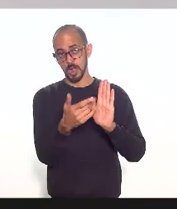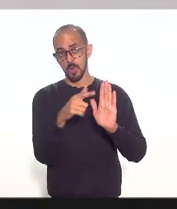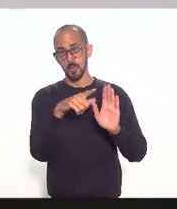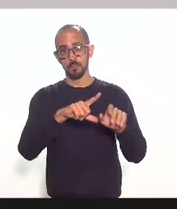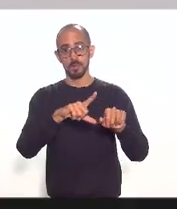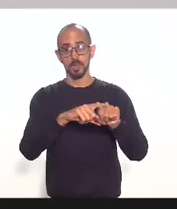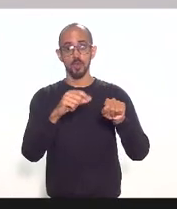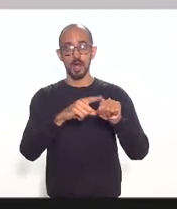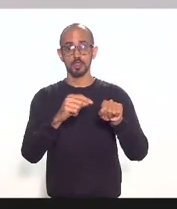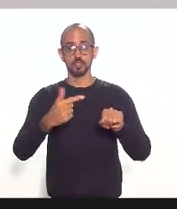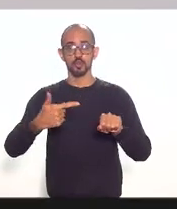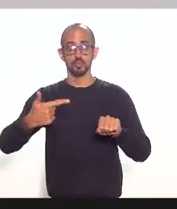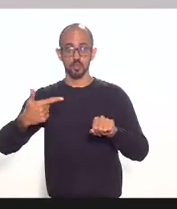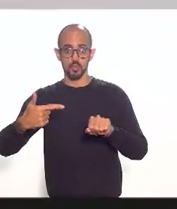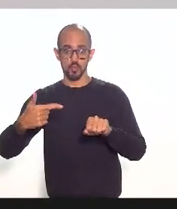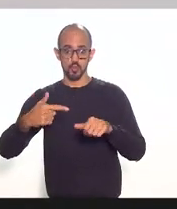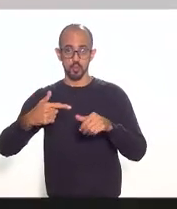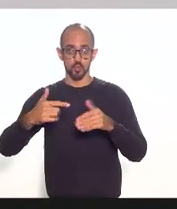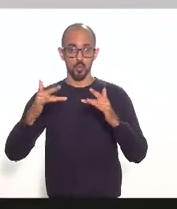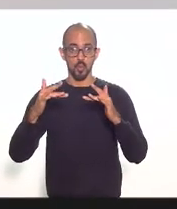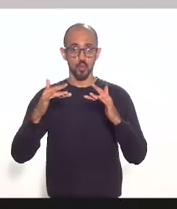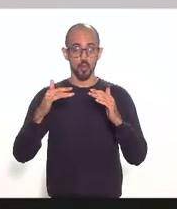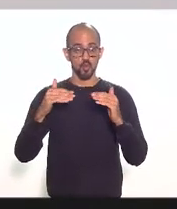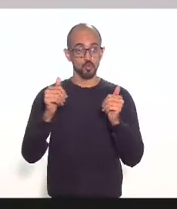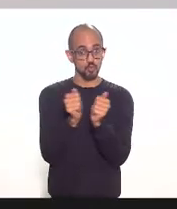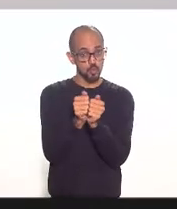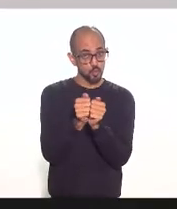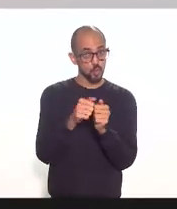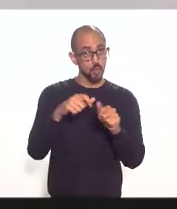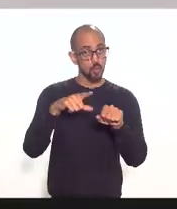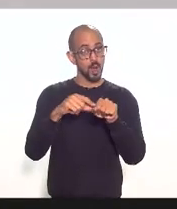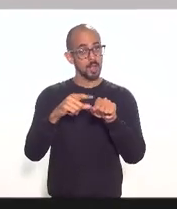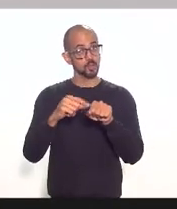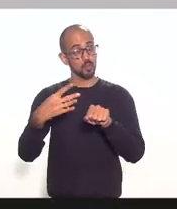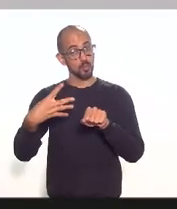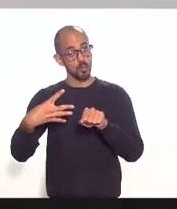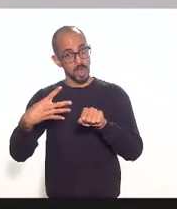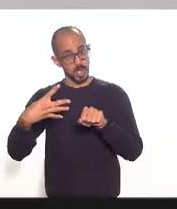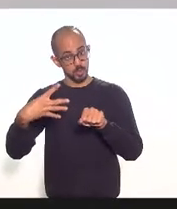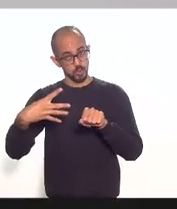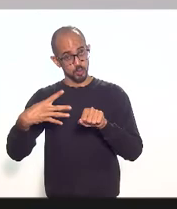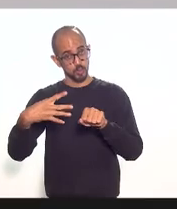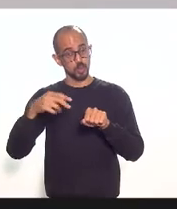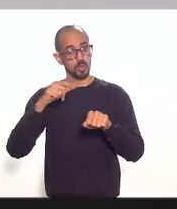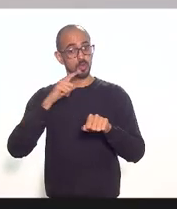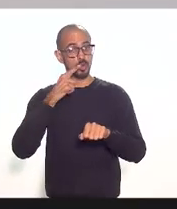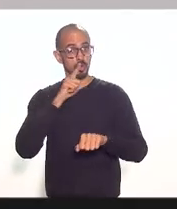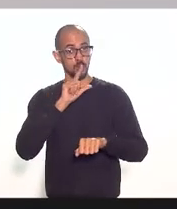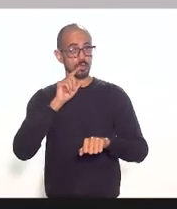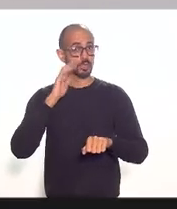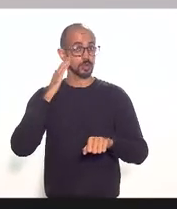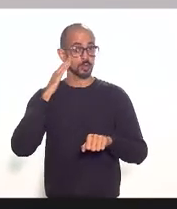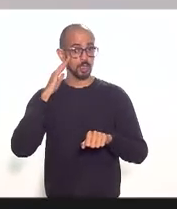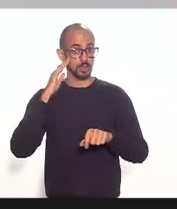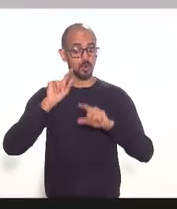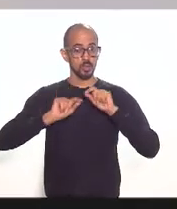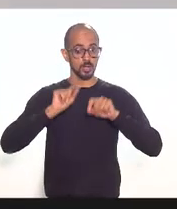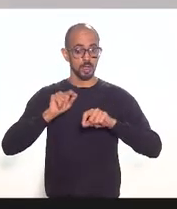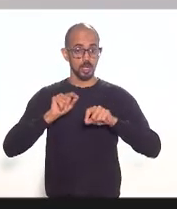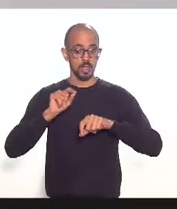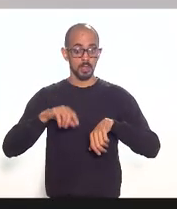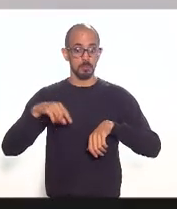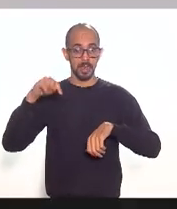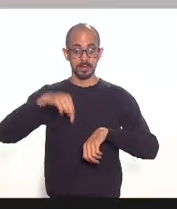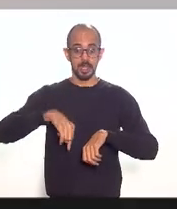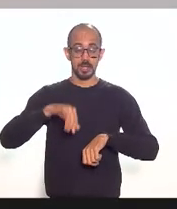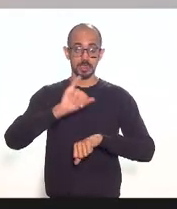combinado com o artigo 4º o que nós inferimos é que para estar na capital o aeroporto ou